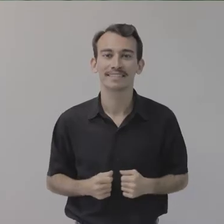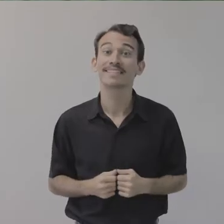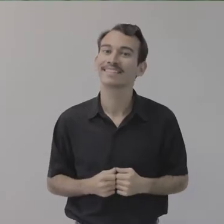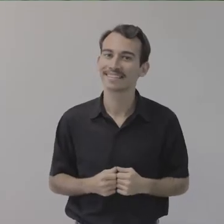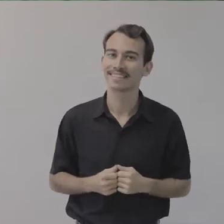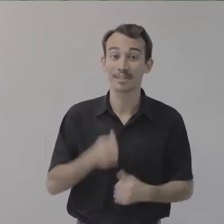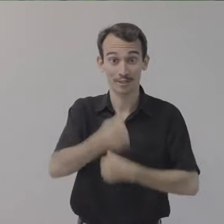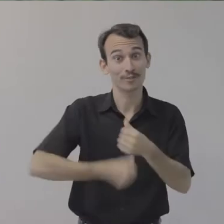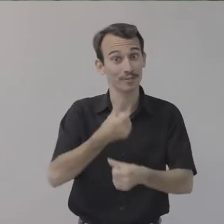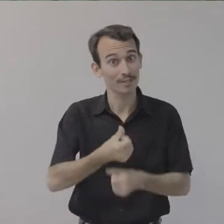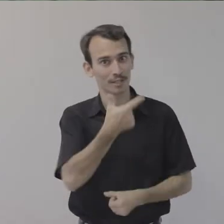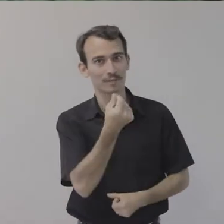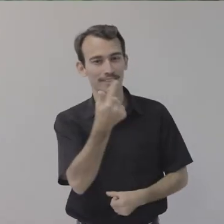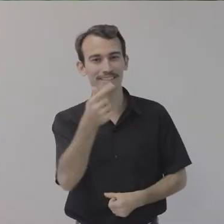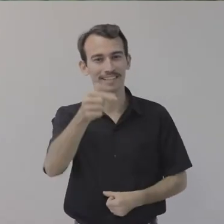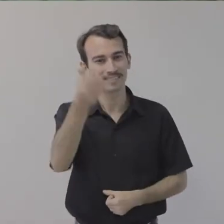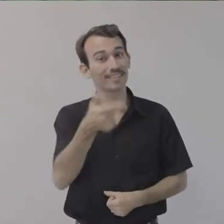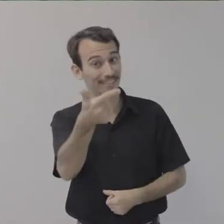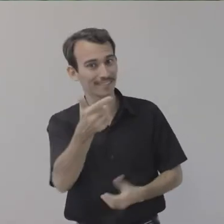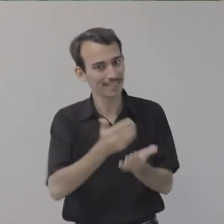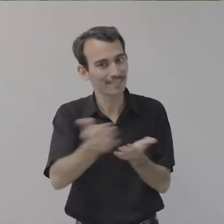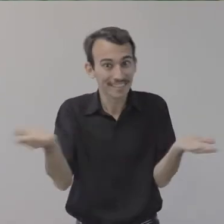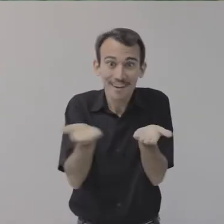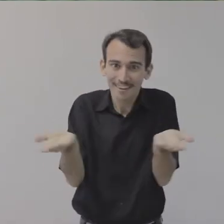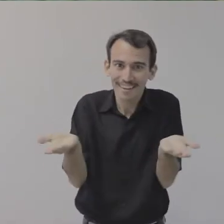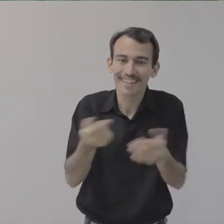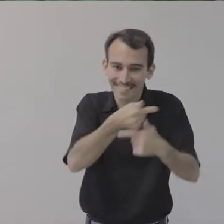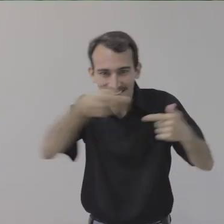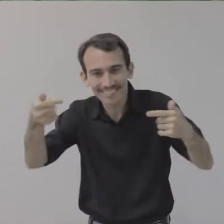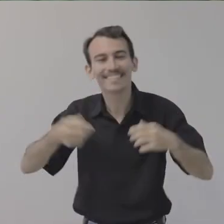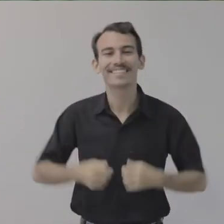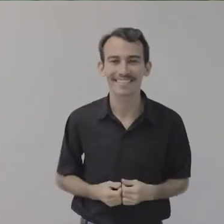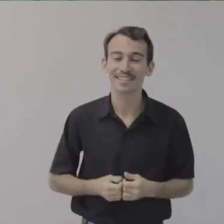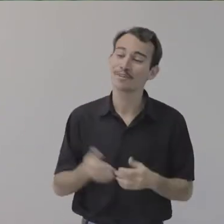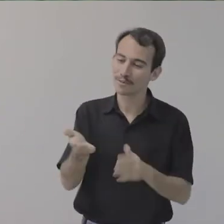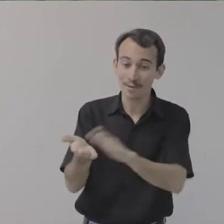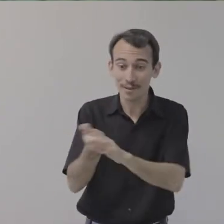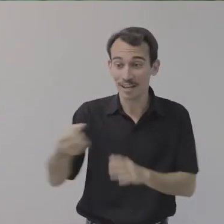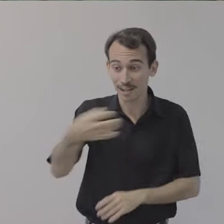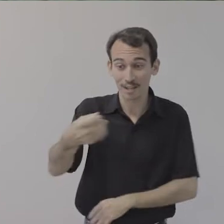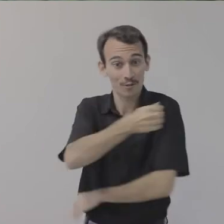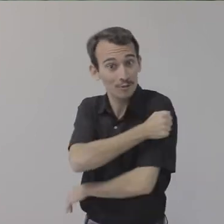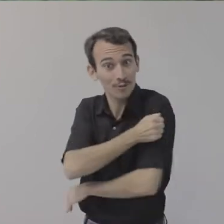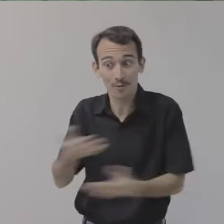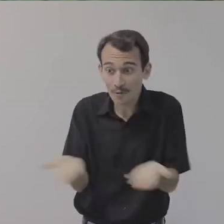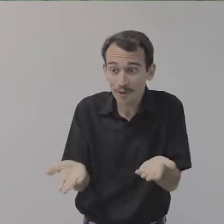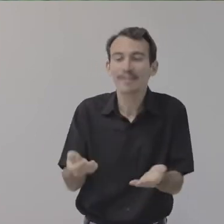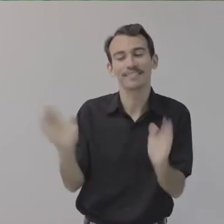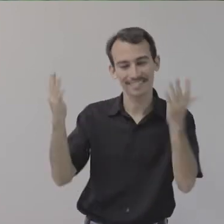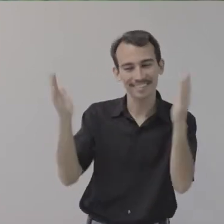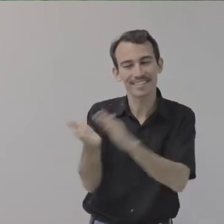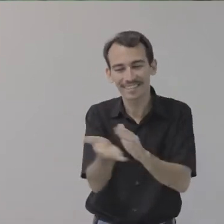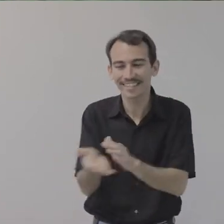O segundo semestre letivo de 2017 está começando nesta semana e nós damos as boas-vindas aos novos estudantes e também